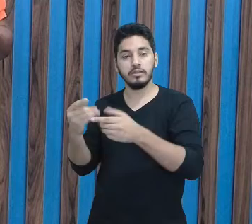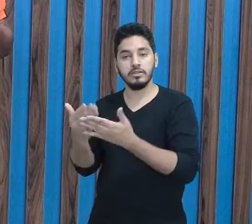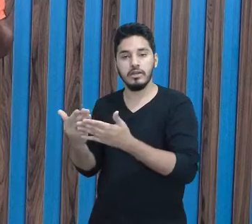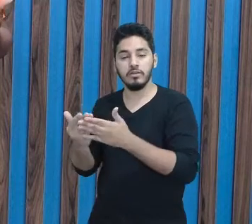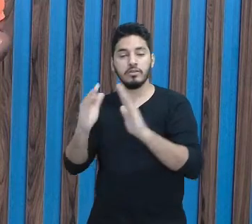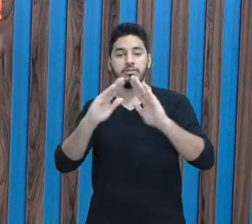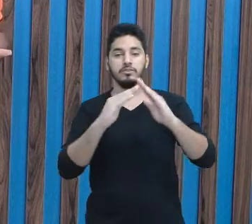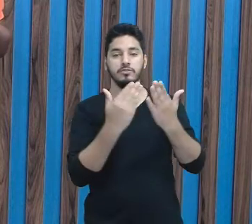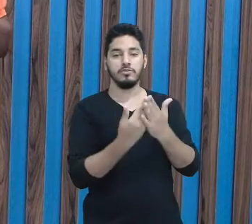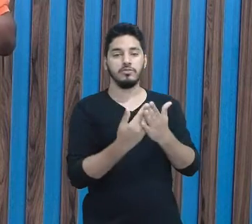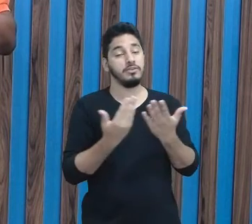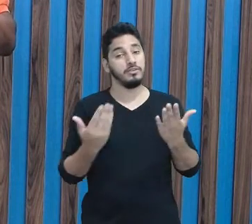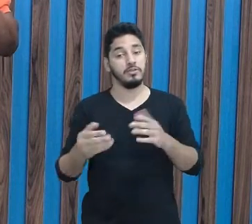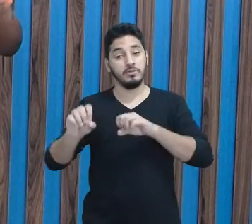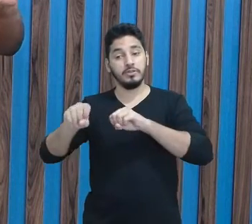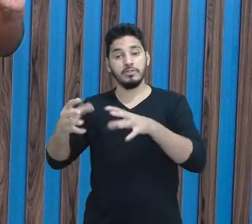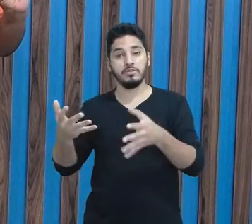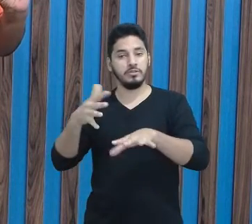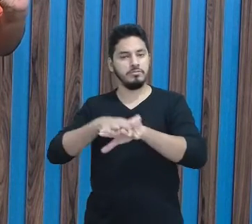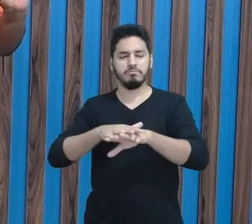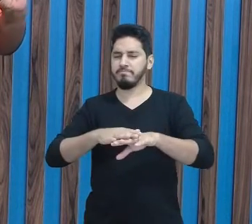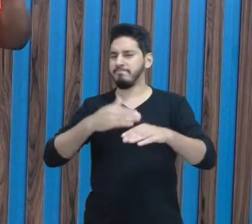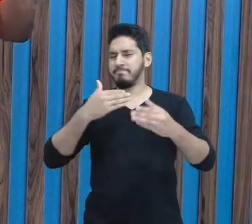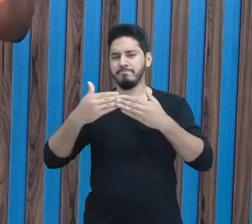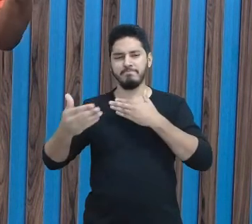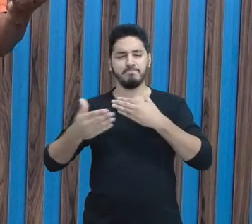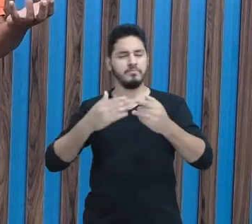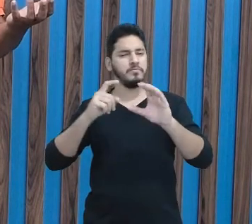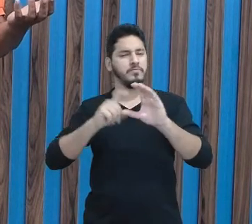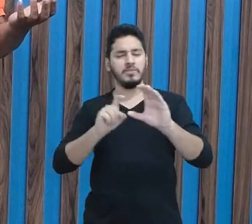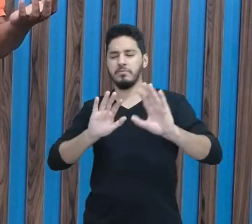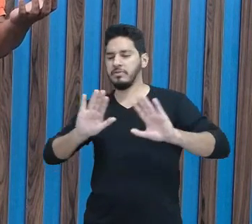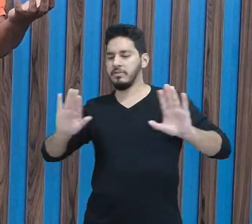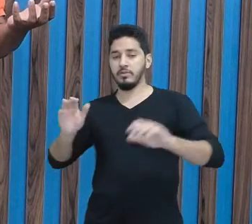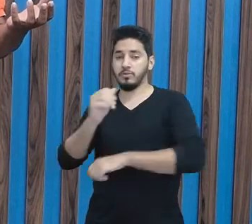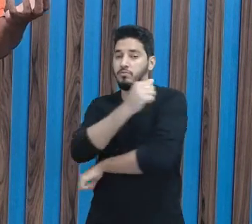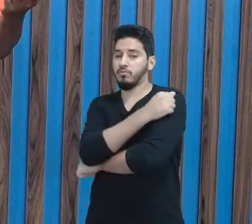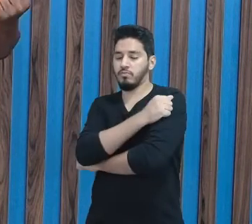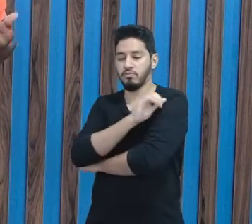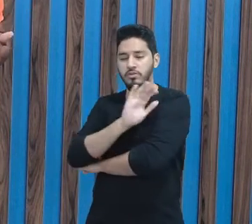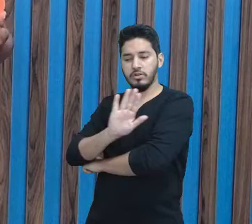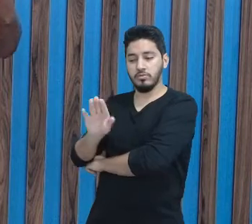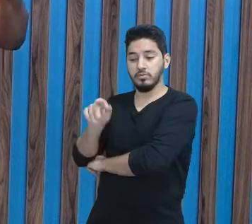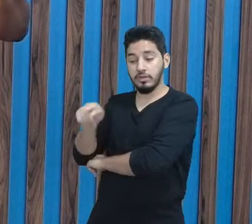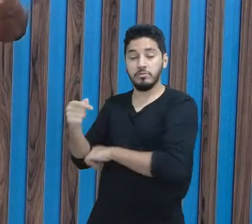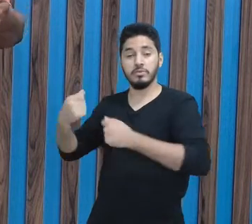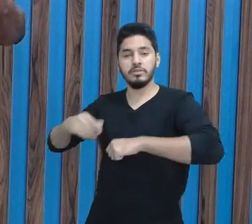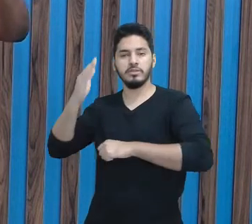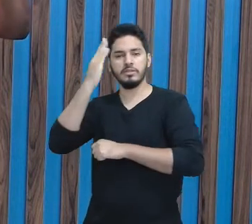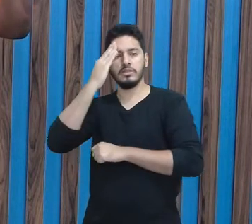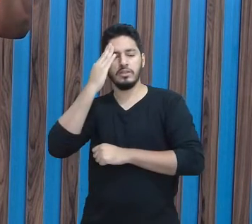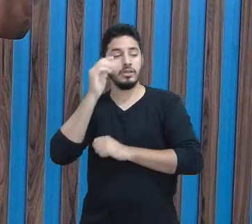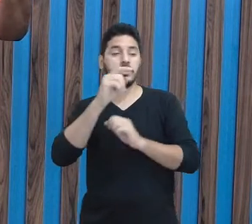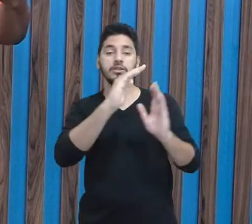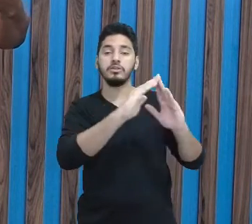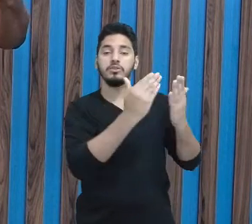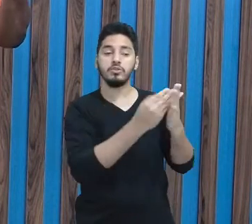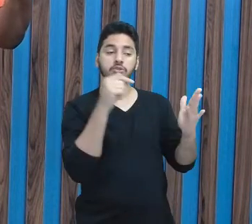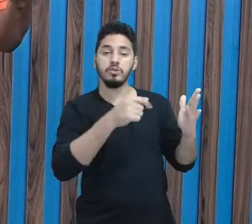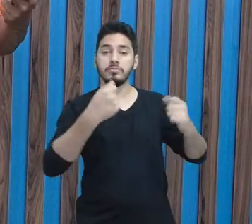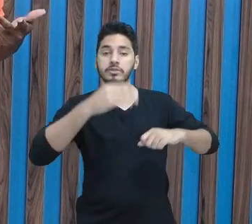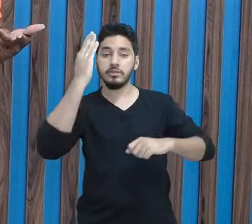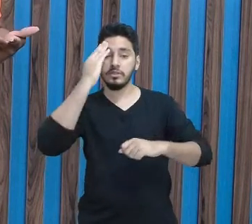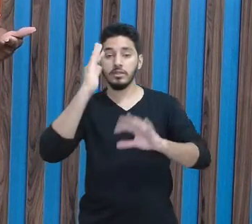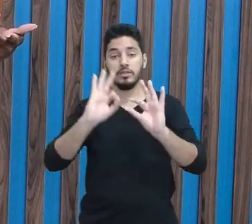Então, a educação inclusiva, independente do estudante, ele precisa entender, a escola precisa entender a